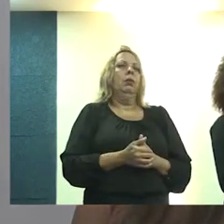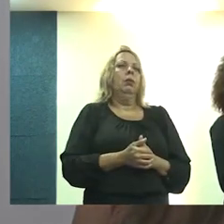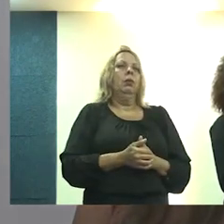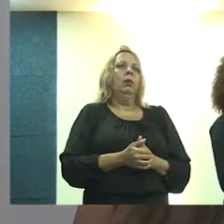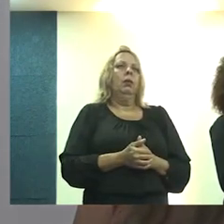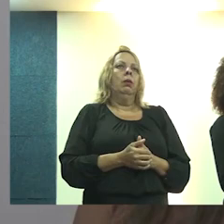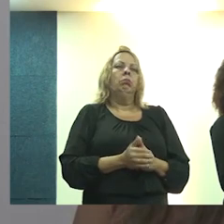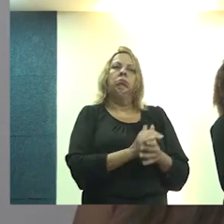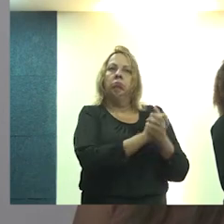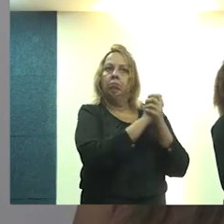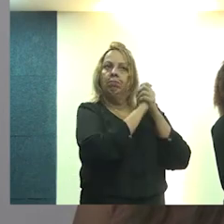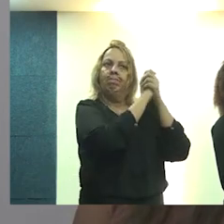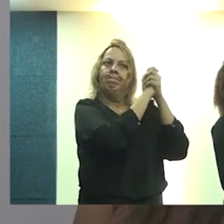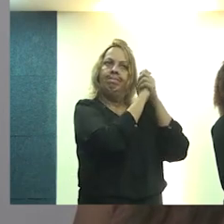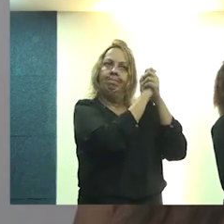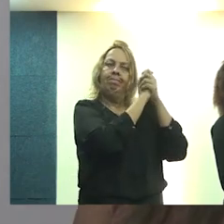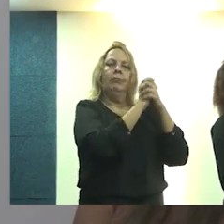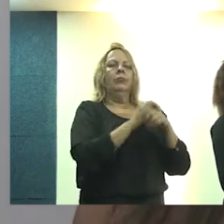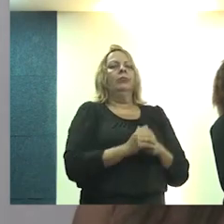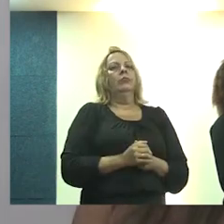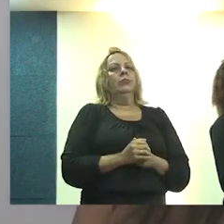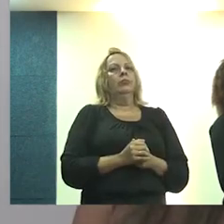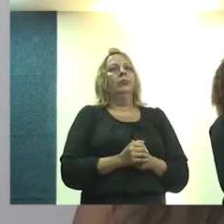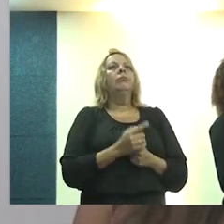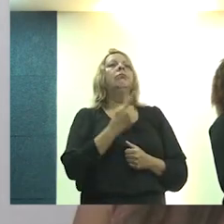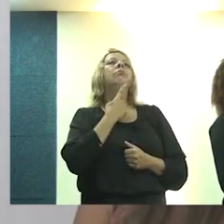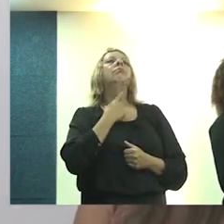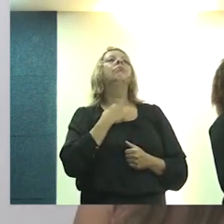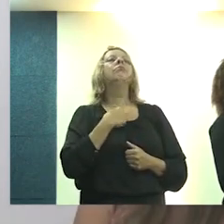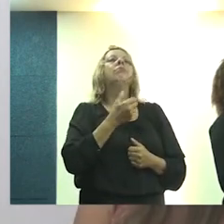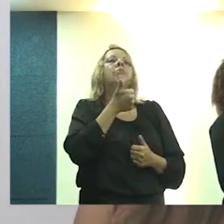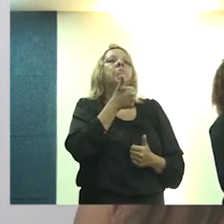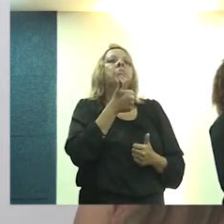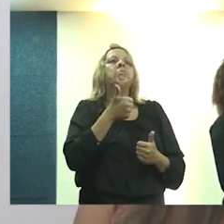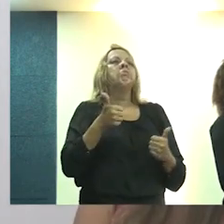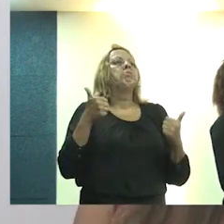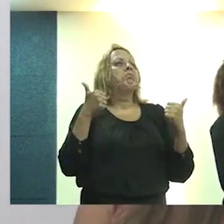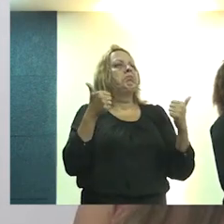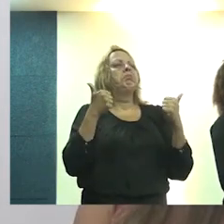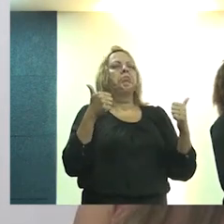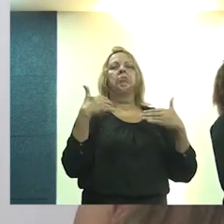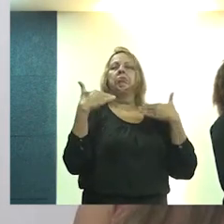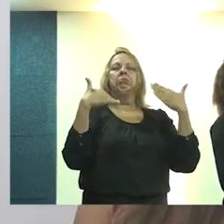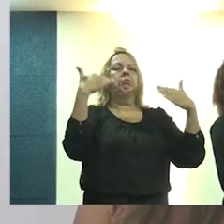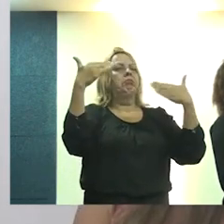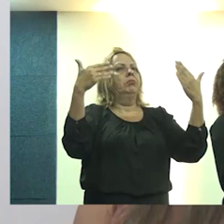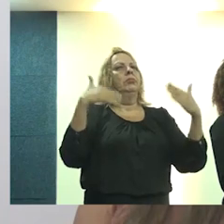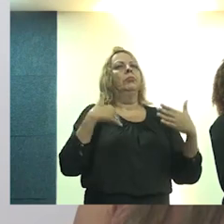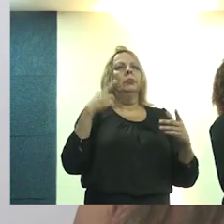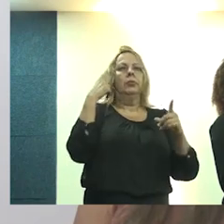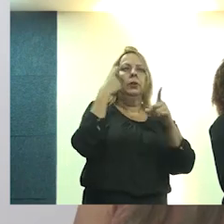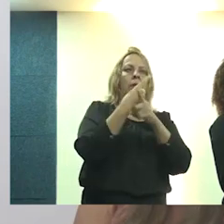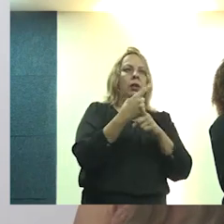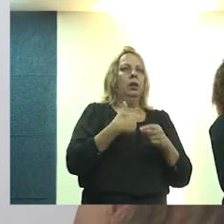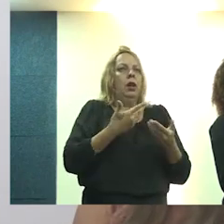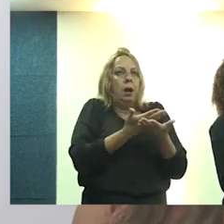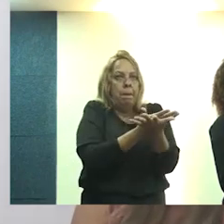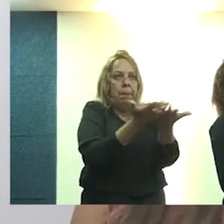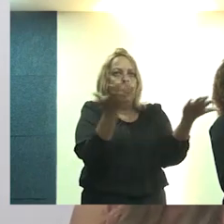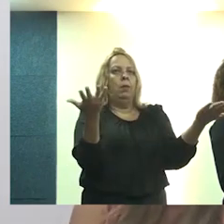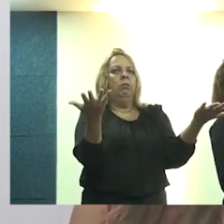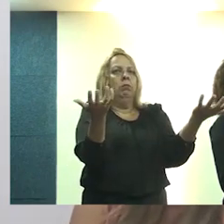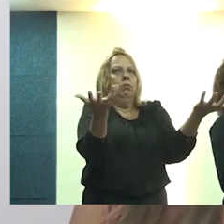a nossa saudação, o nosso desejo de grande êxito ao evento, as nossas mãos